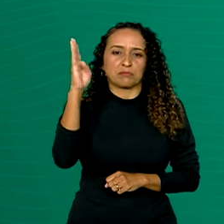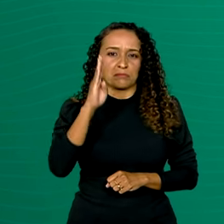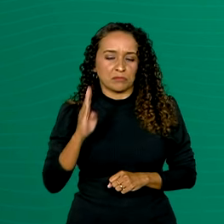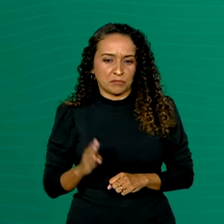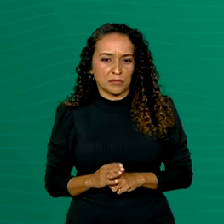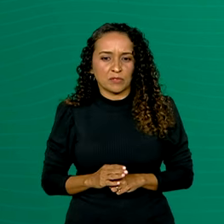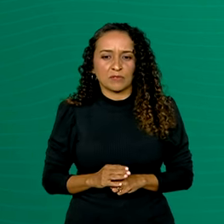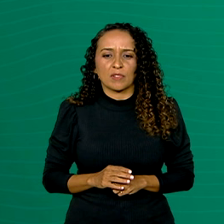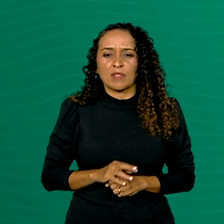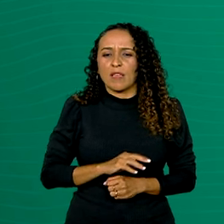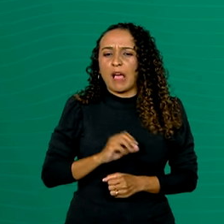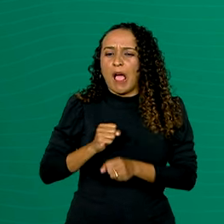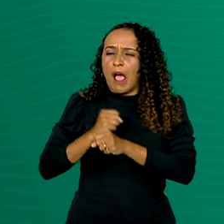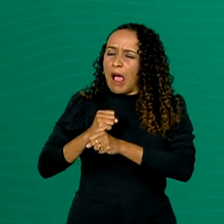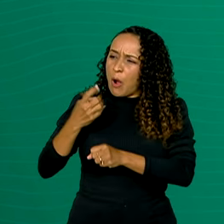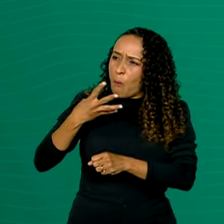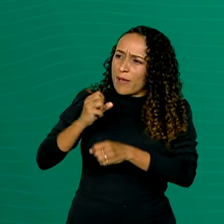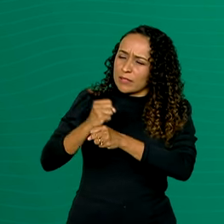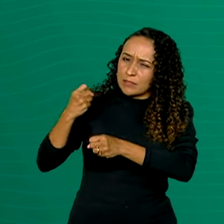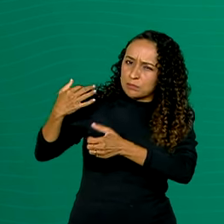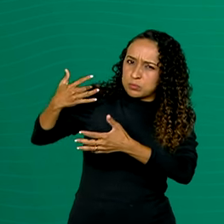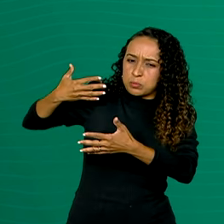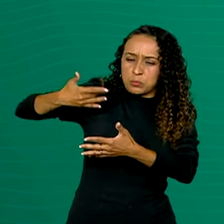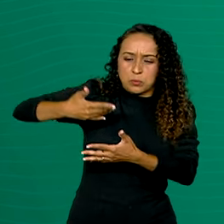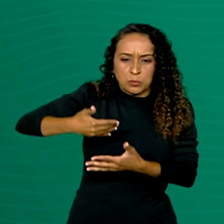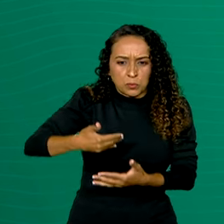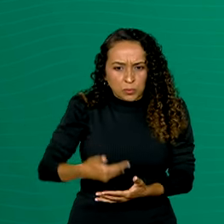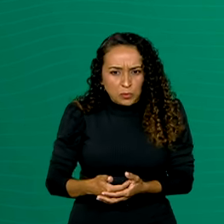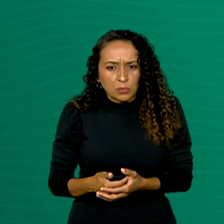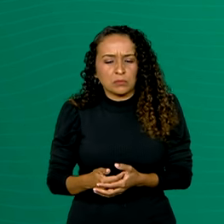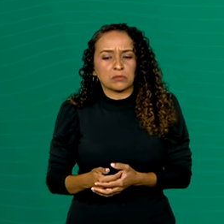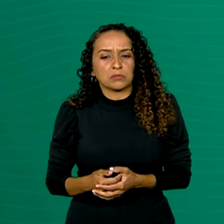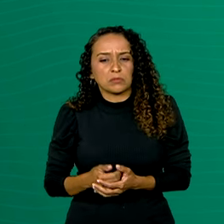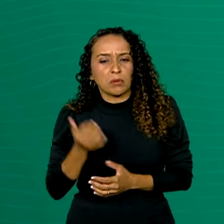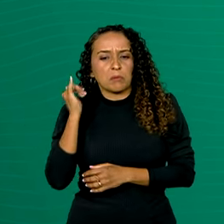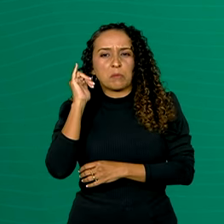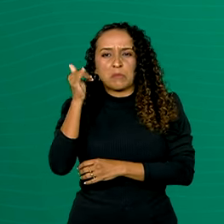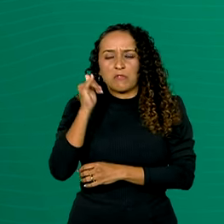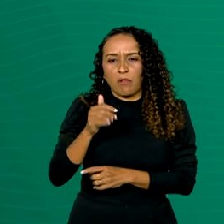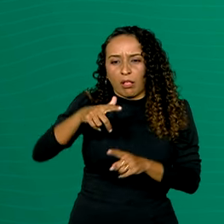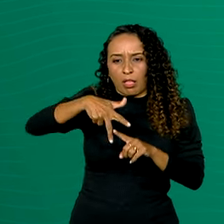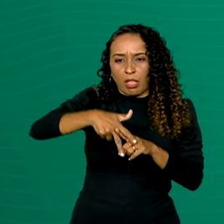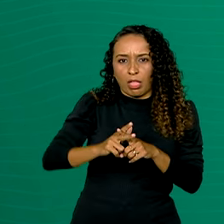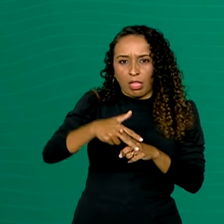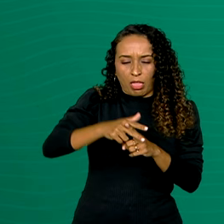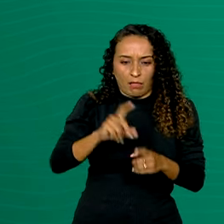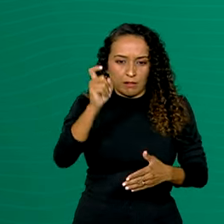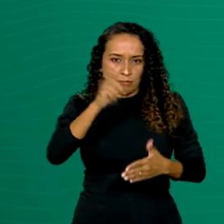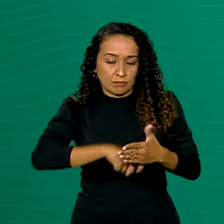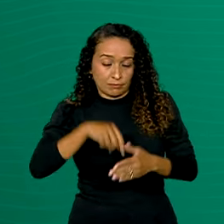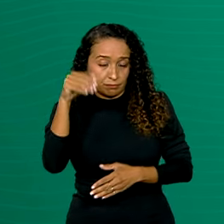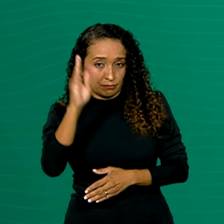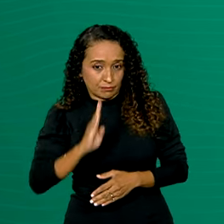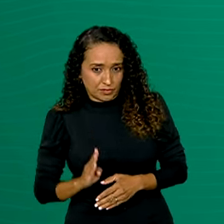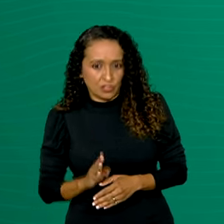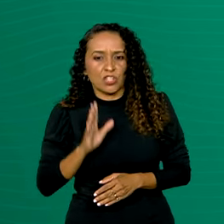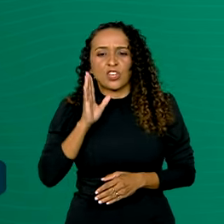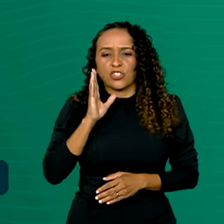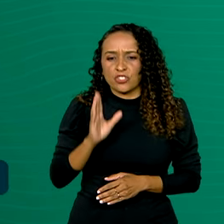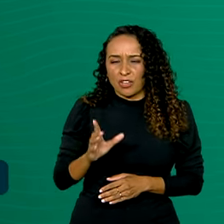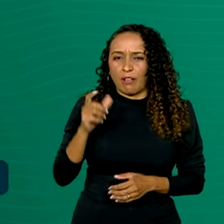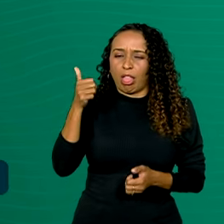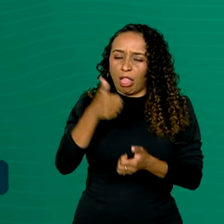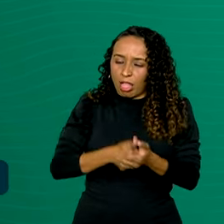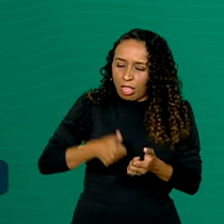Foi de muitos anos, são 40 anos que se fala em reforma tributária no Brasil. Já houve várias